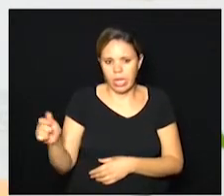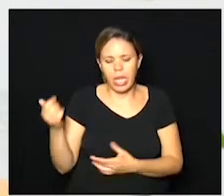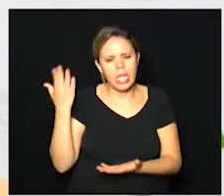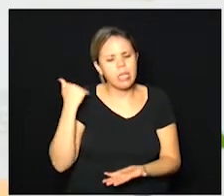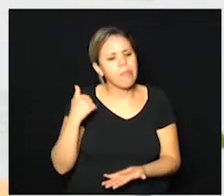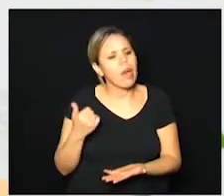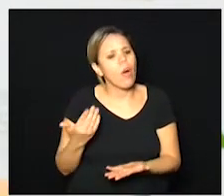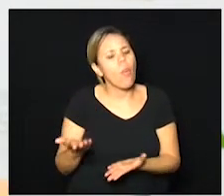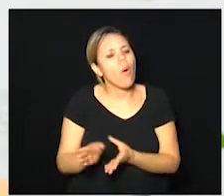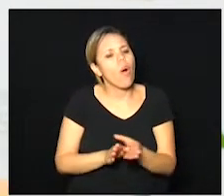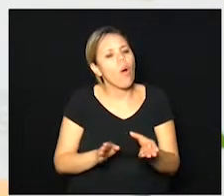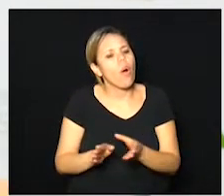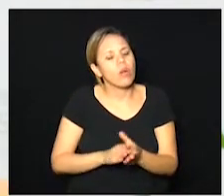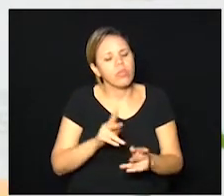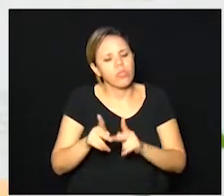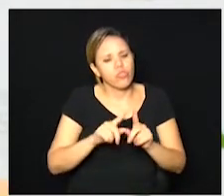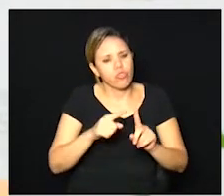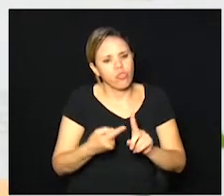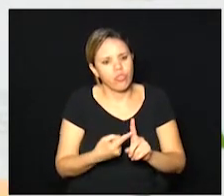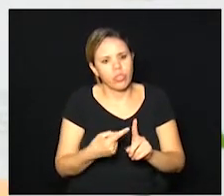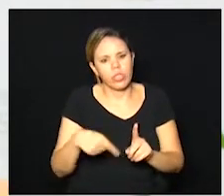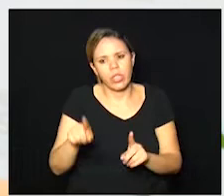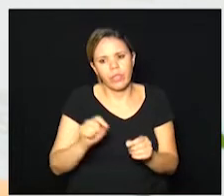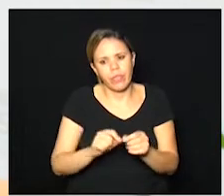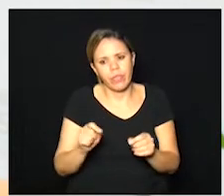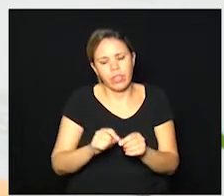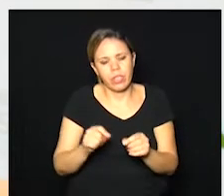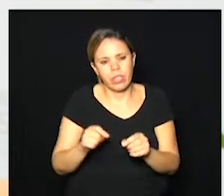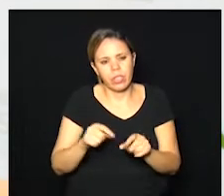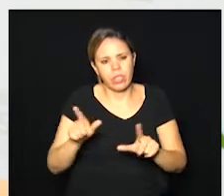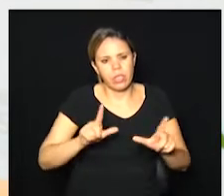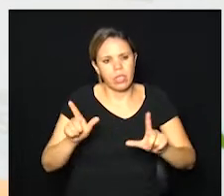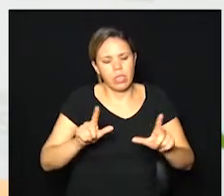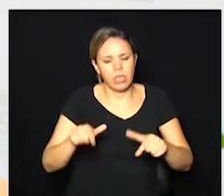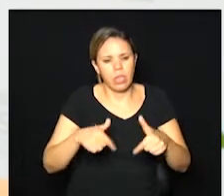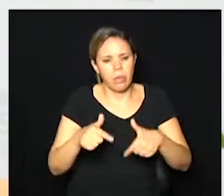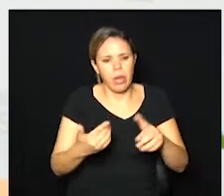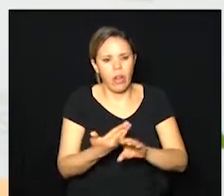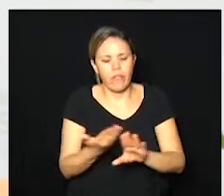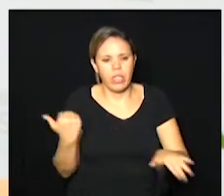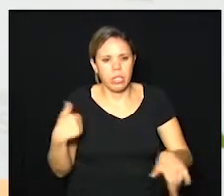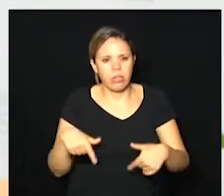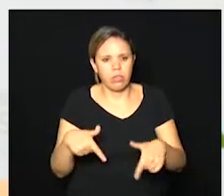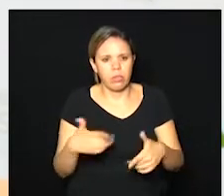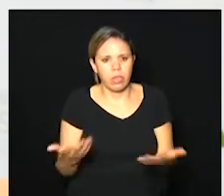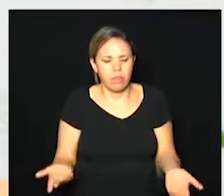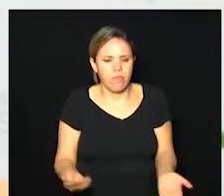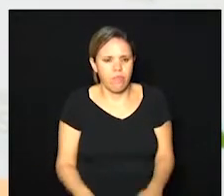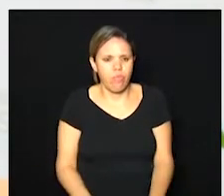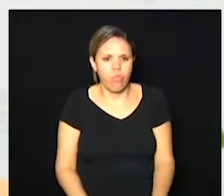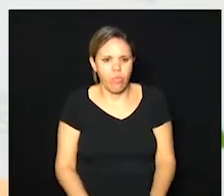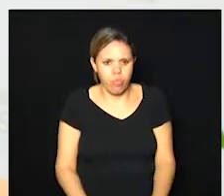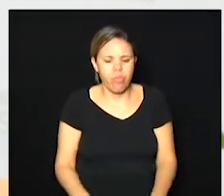qual a recomendação para as gestantes se ela deve fazer o teletrabalho ou se afastar mesmo do trabalho teletrabalho